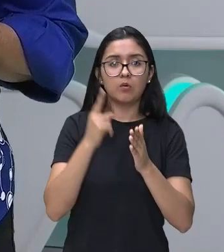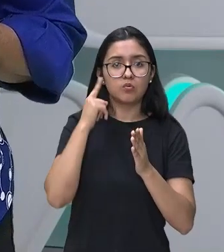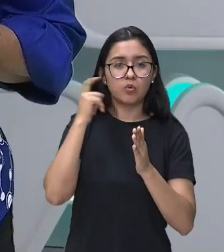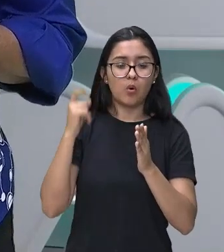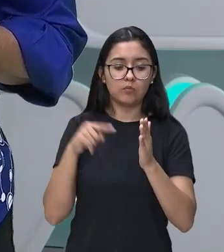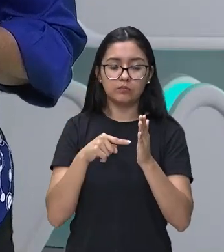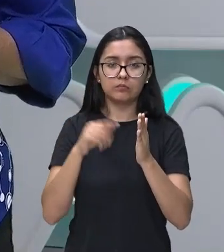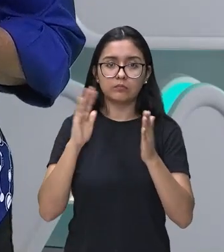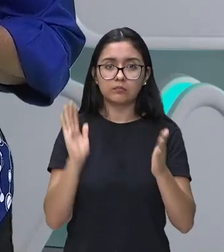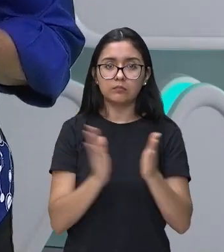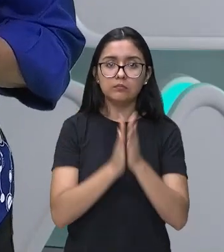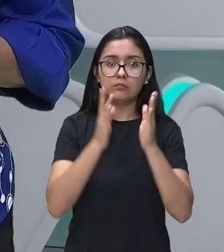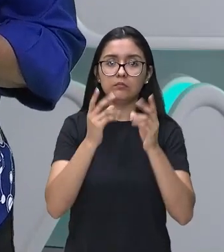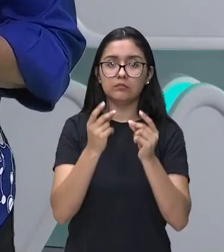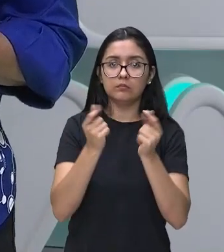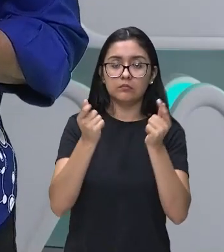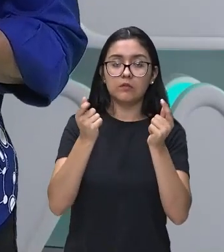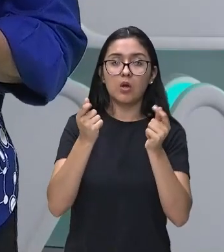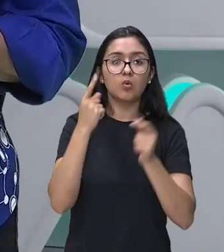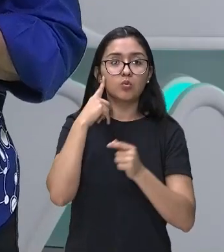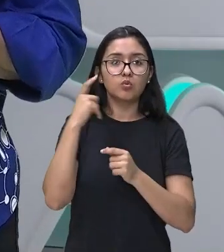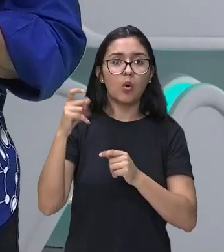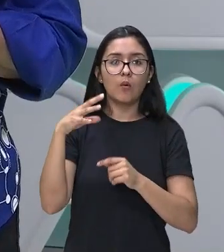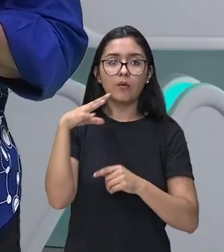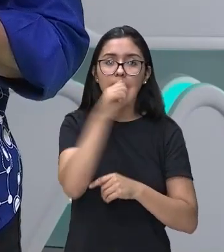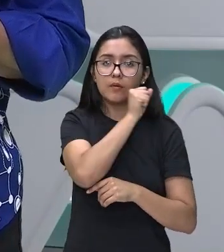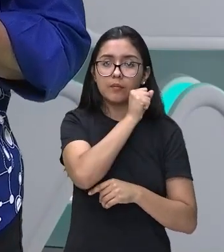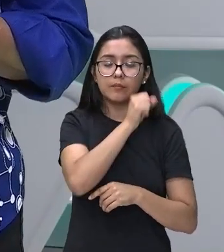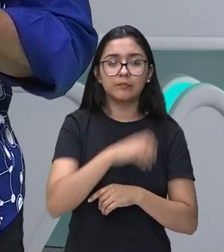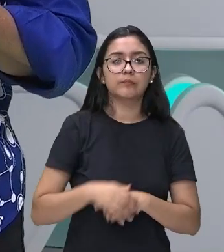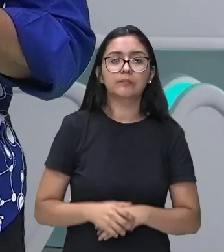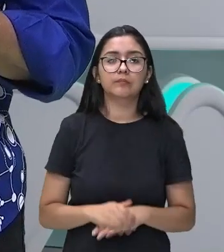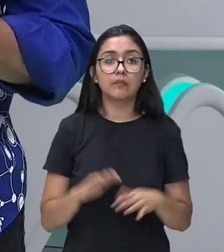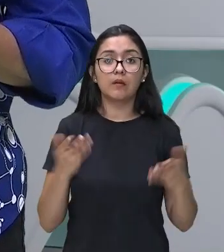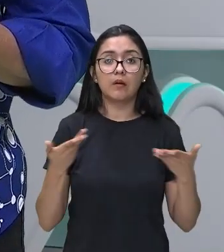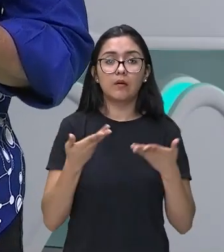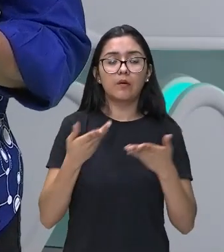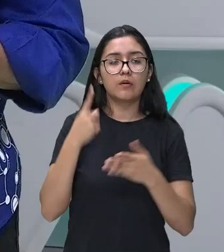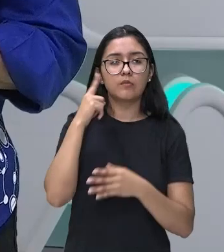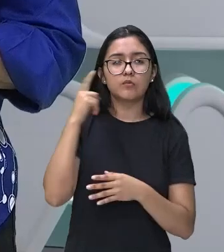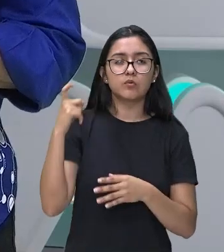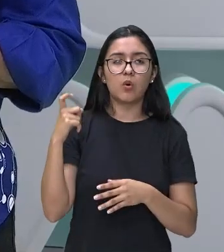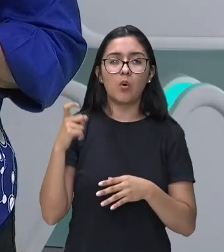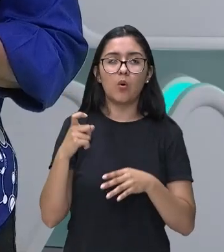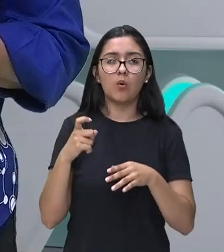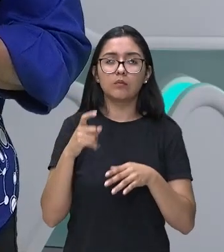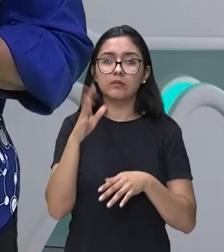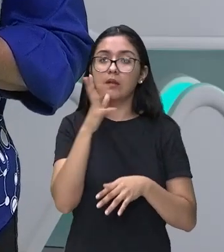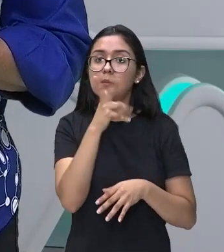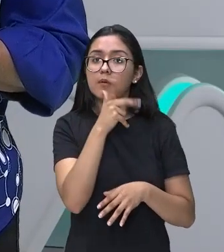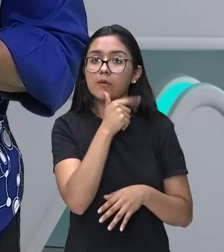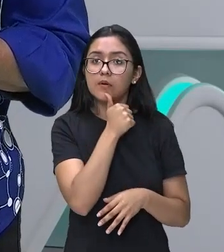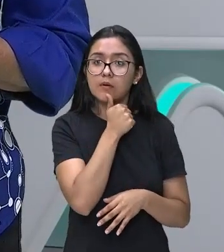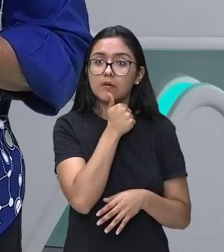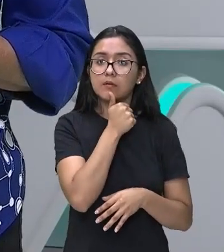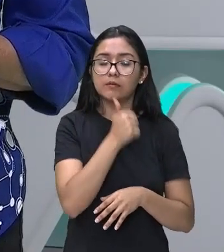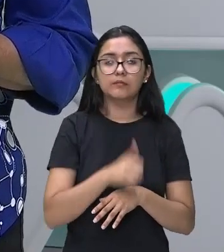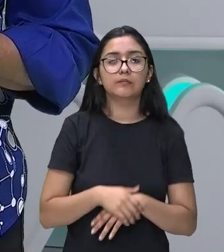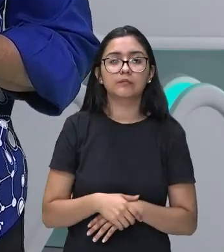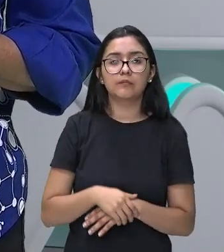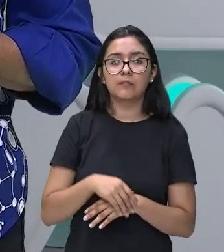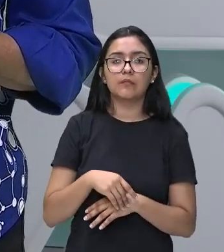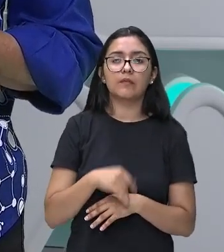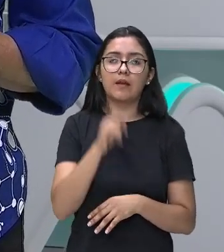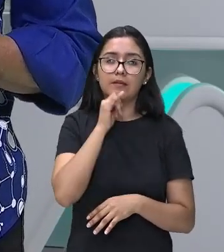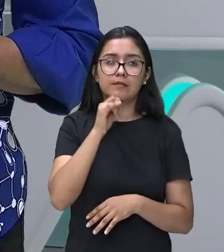estalo, é um som curto. E agora a gente vai dar um exemplo de som longo, que é o soar de um sino.